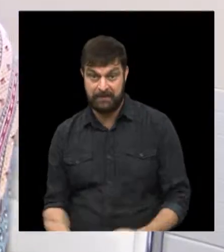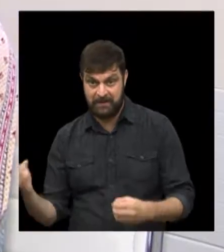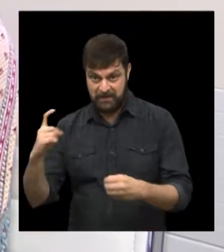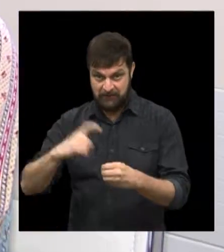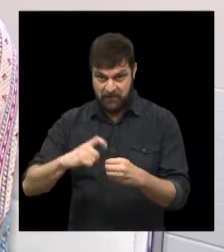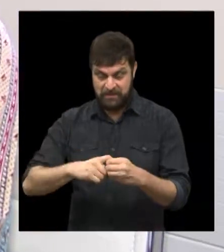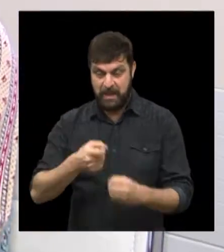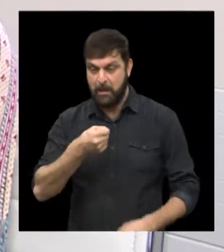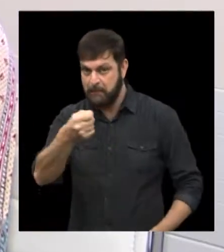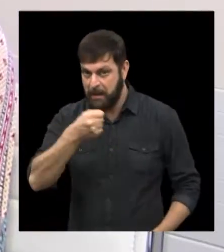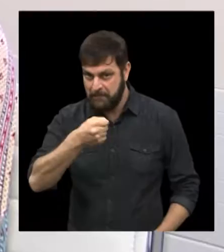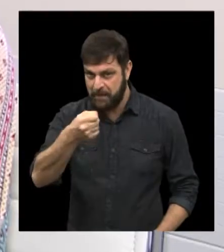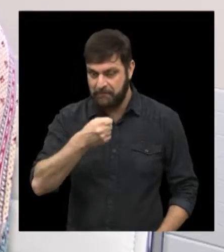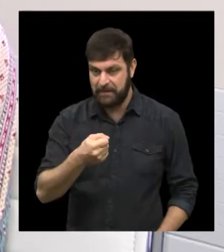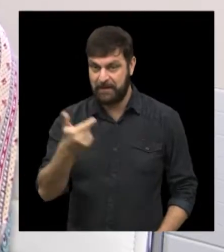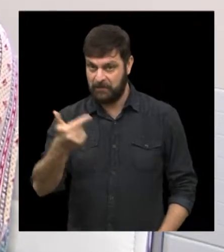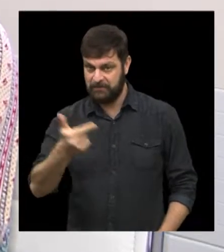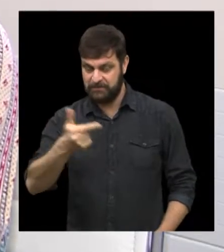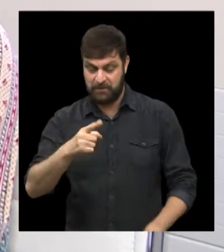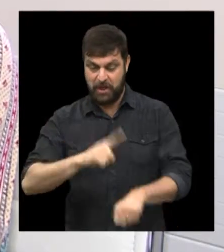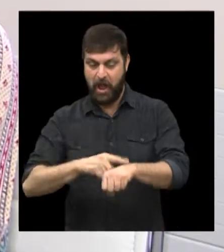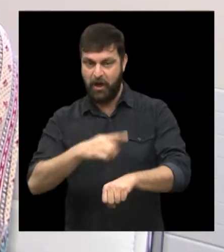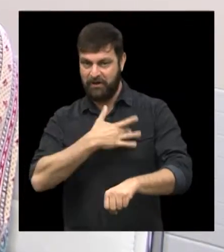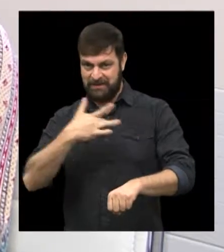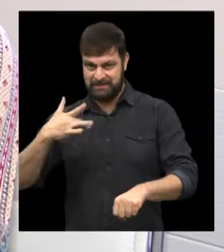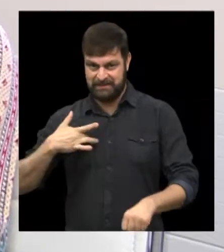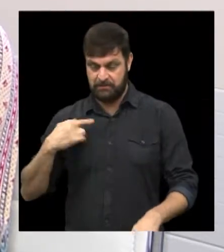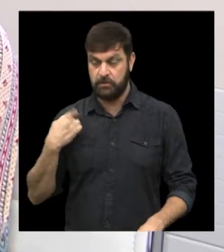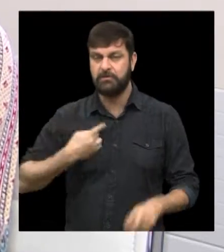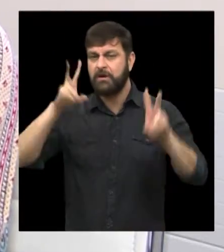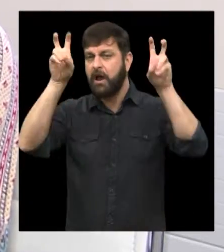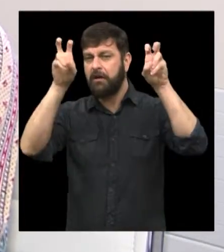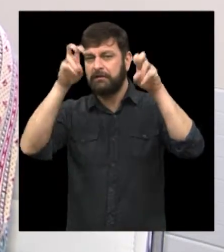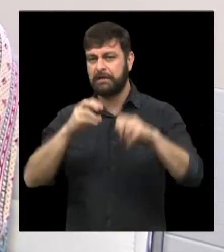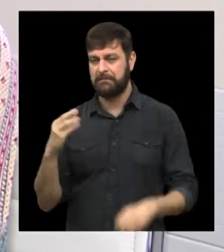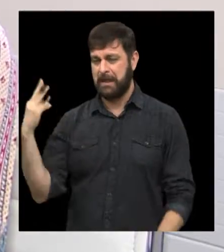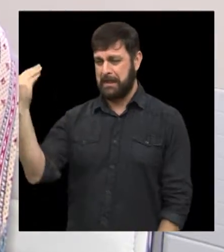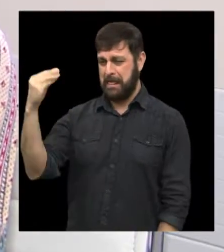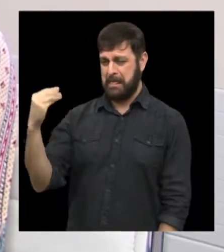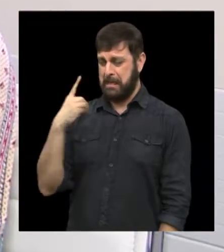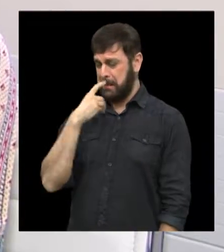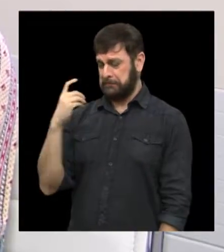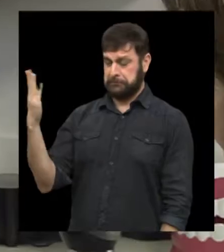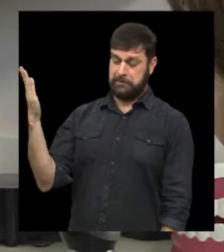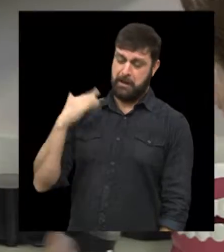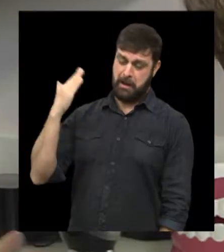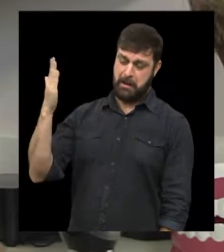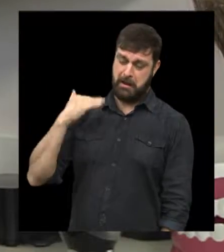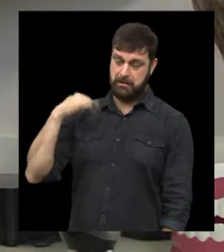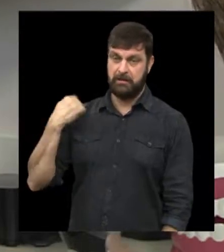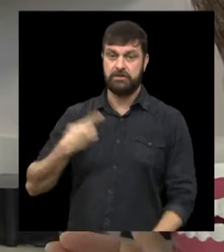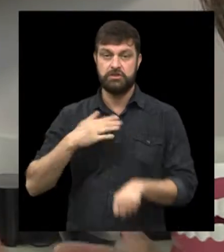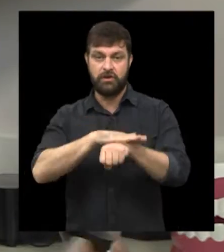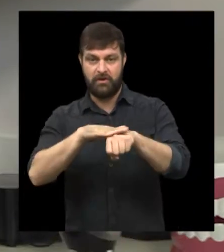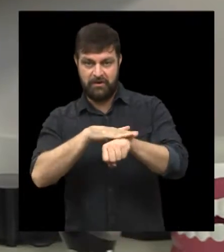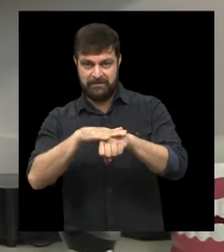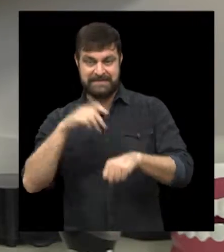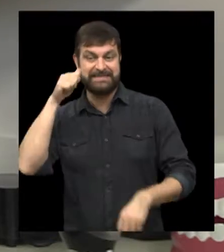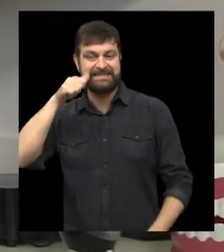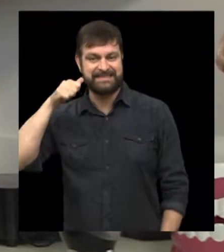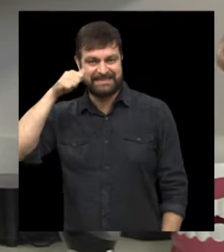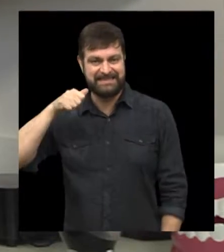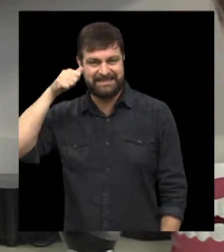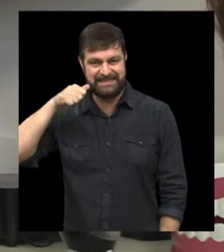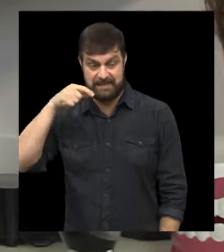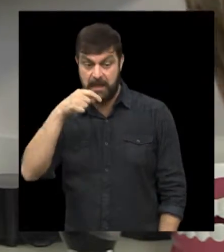Bom, chegamos no segundo e último bloco desse Momento Saúde, que hoje está falando sobre o temido mau hábito. Estamos conversando com o doutor Maurício